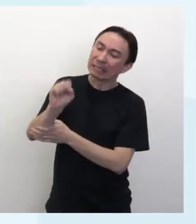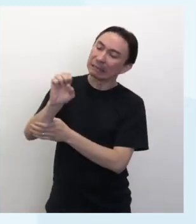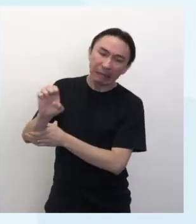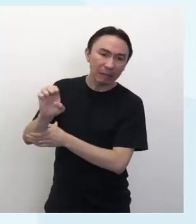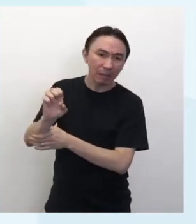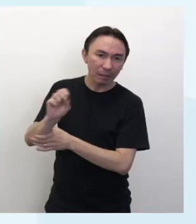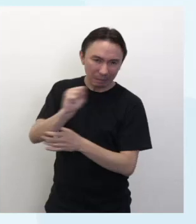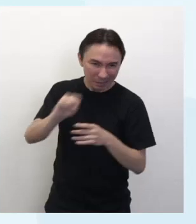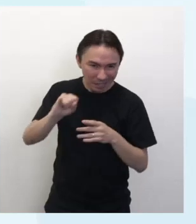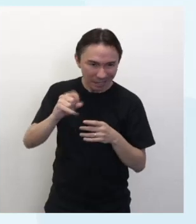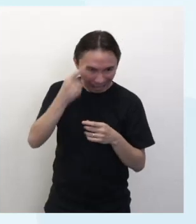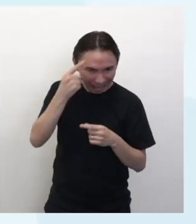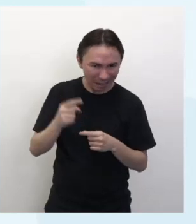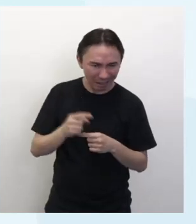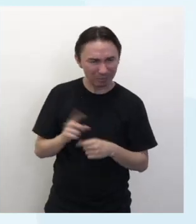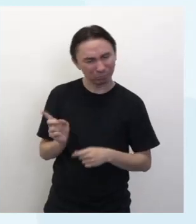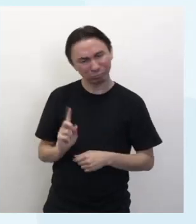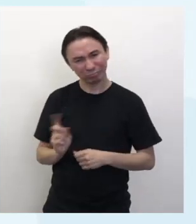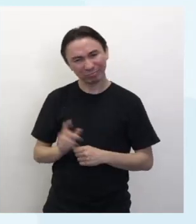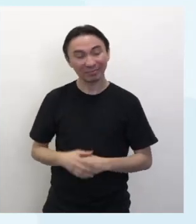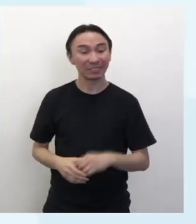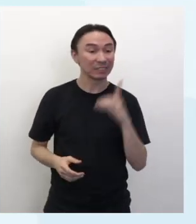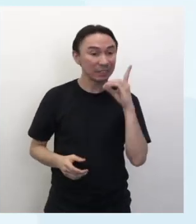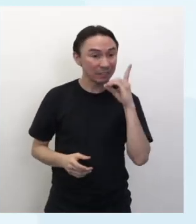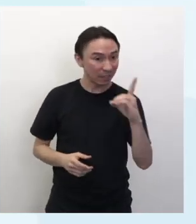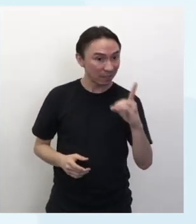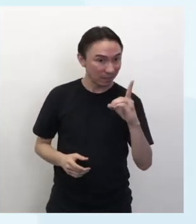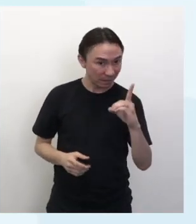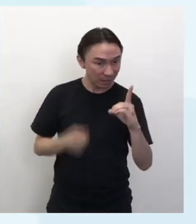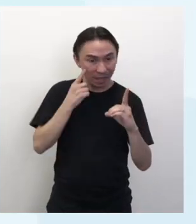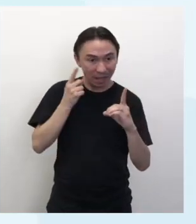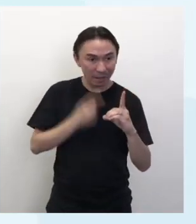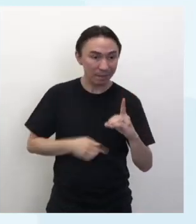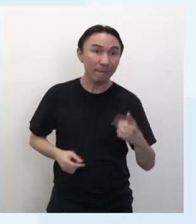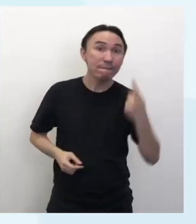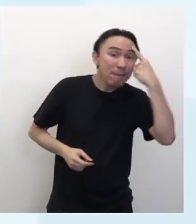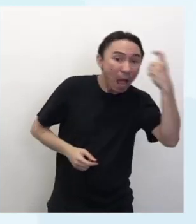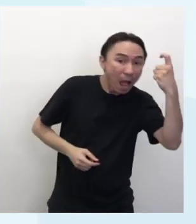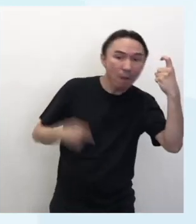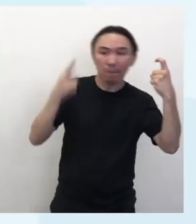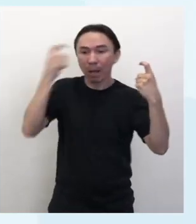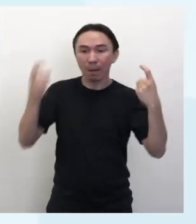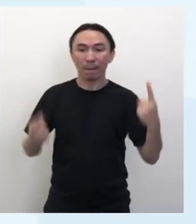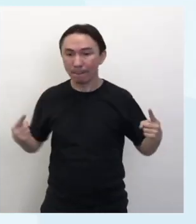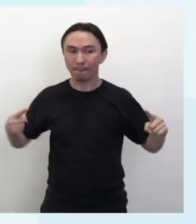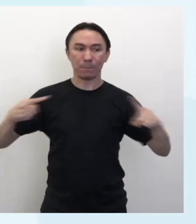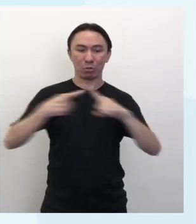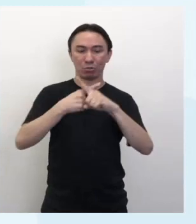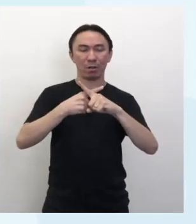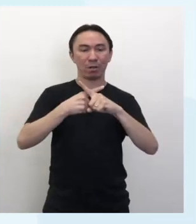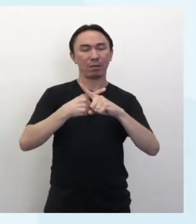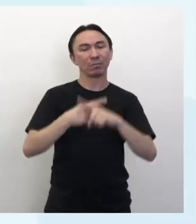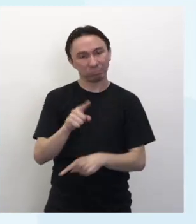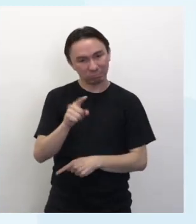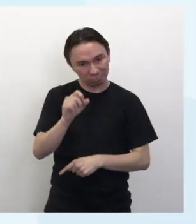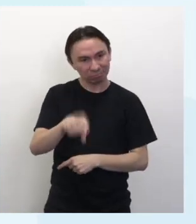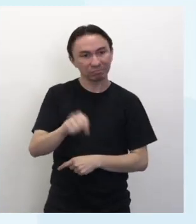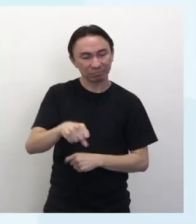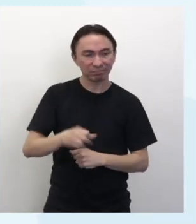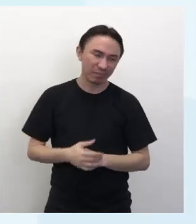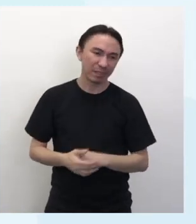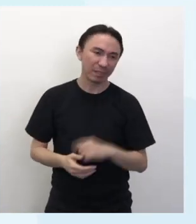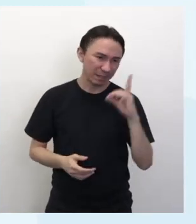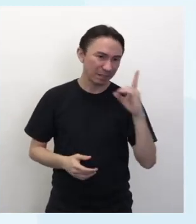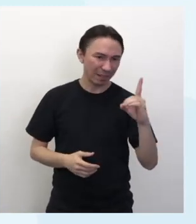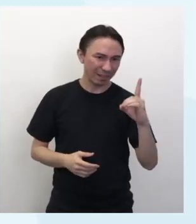não. A D introduz a ideia oposta, exatamente ao que foi dito, e estabelece relação